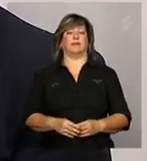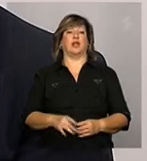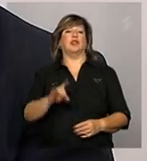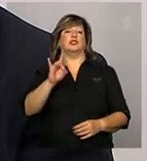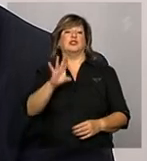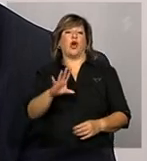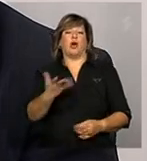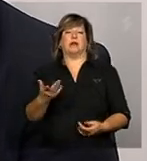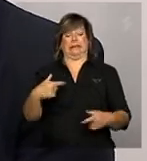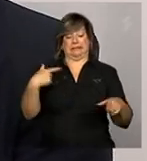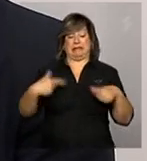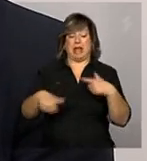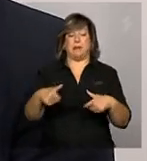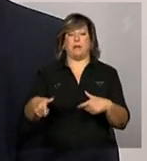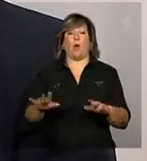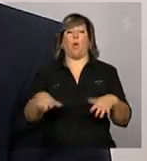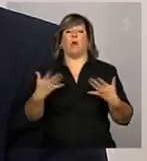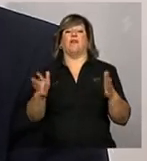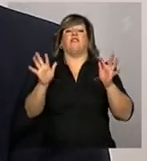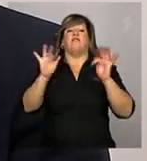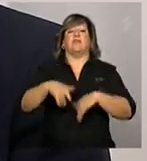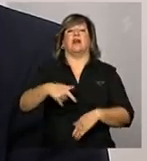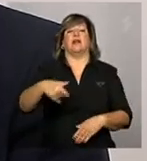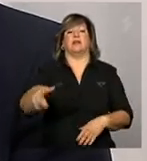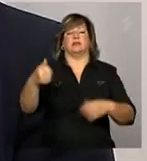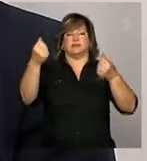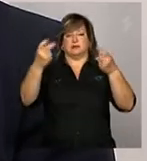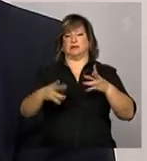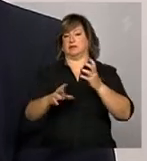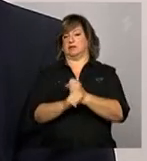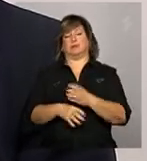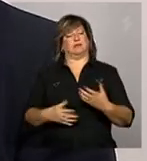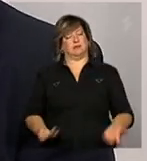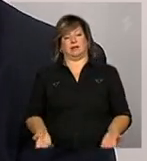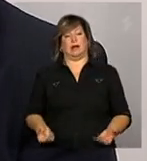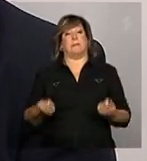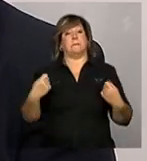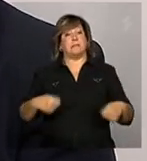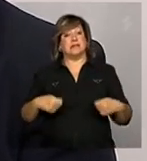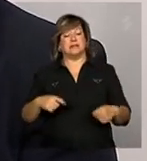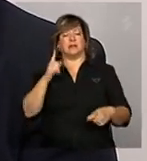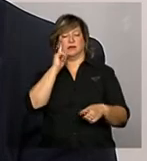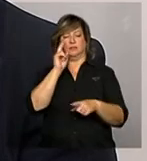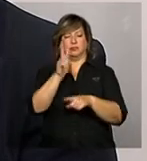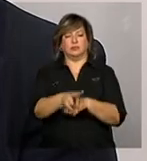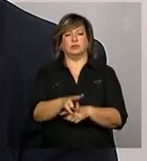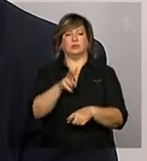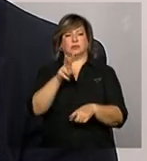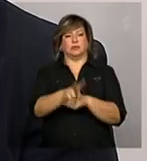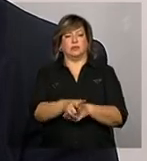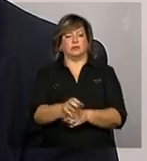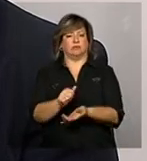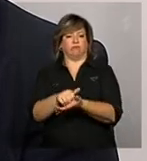solicitado o pronunciamento ao final de um exercício para prestação de contas. Não, ele tem que ser um